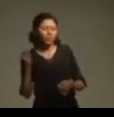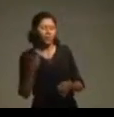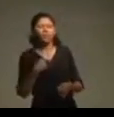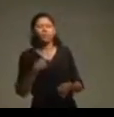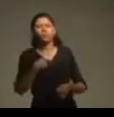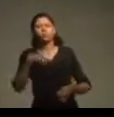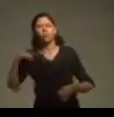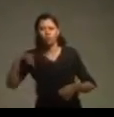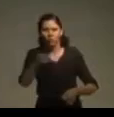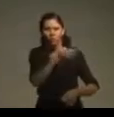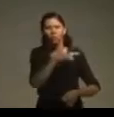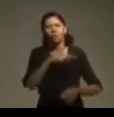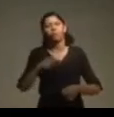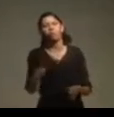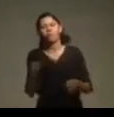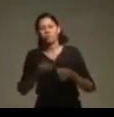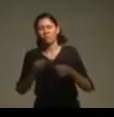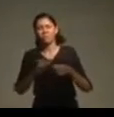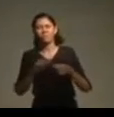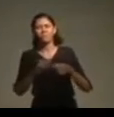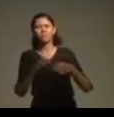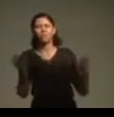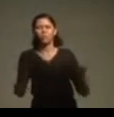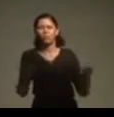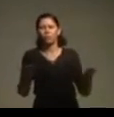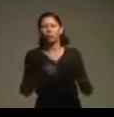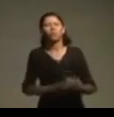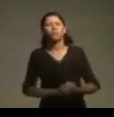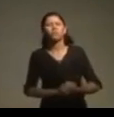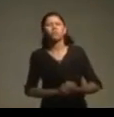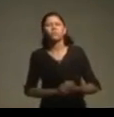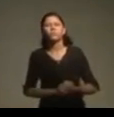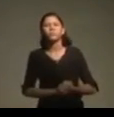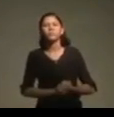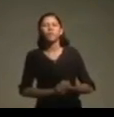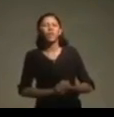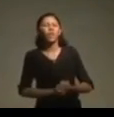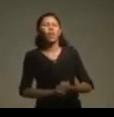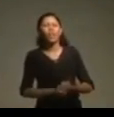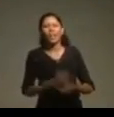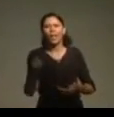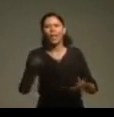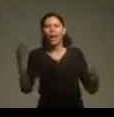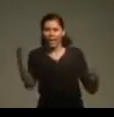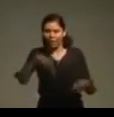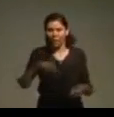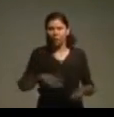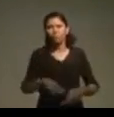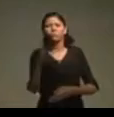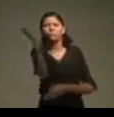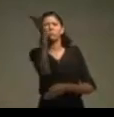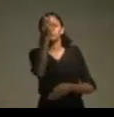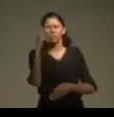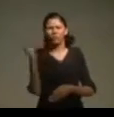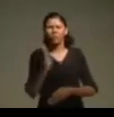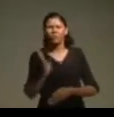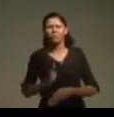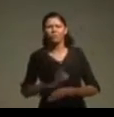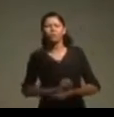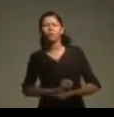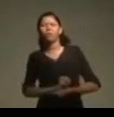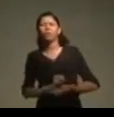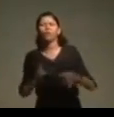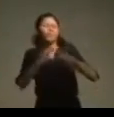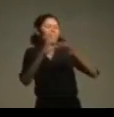oportunidade extraordinária de renascermos num país como o Brasil, com as liberdades que ele possui e com a chance de